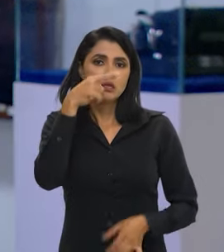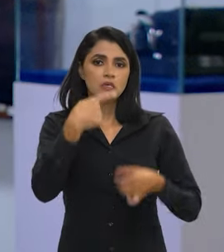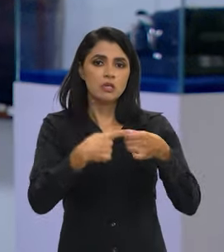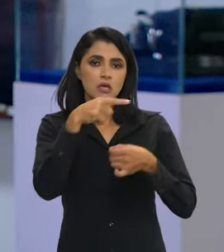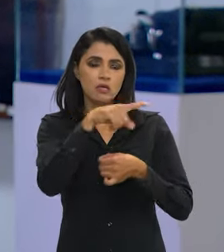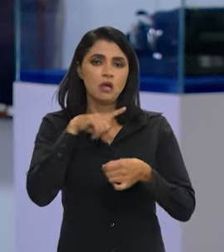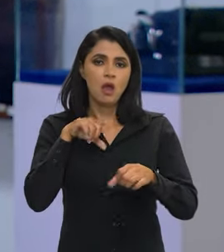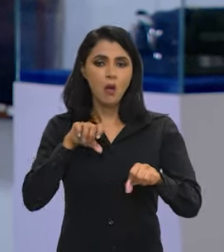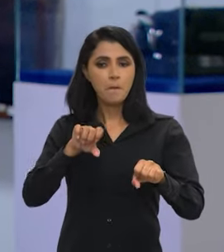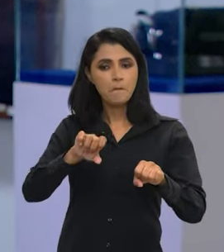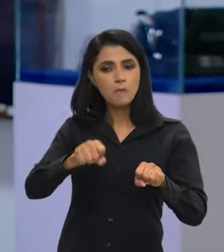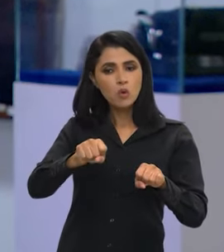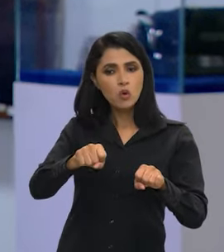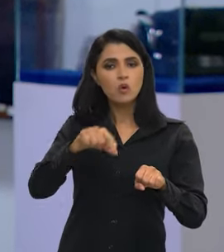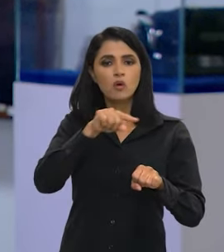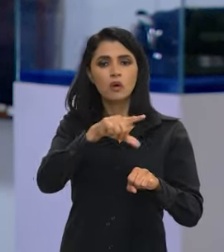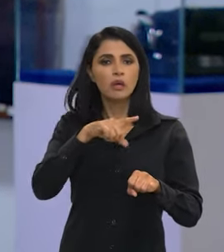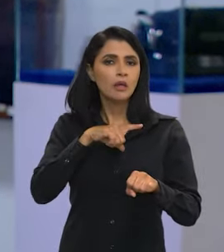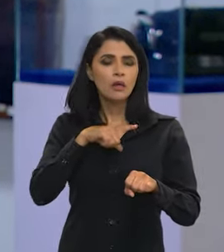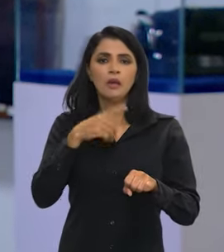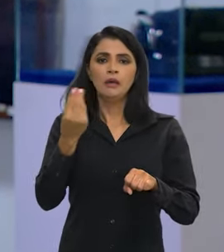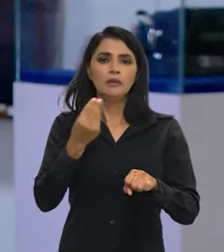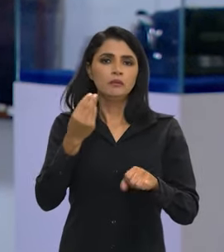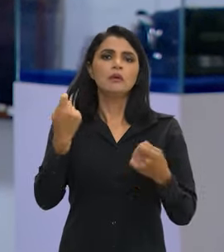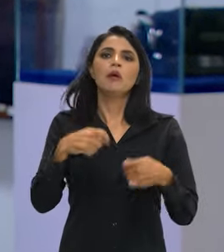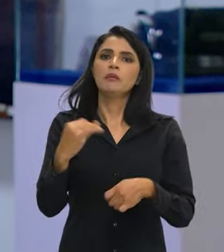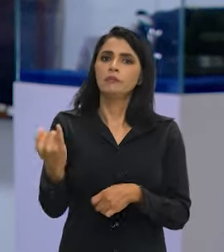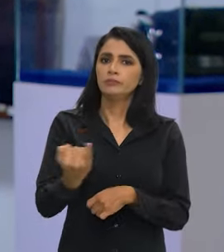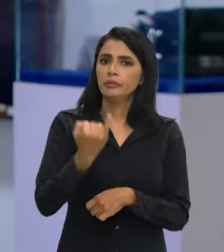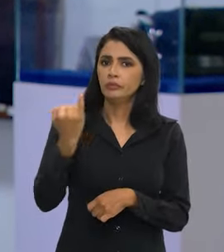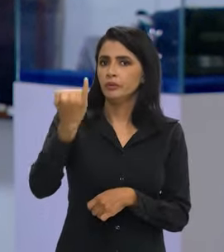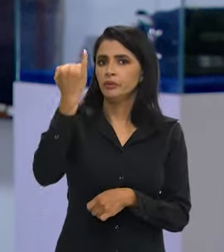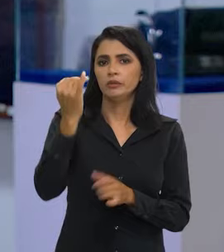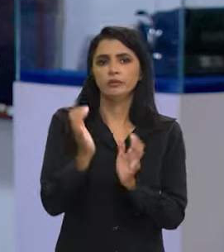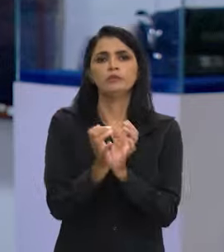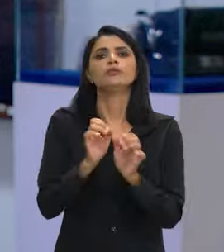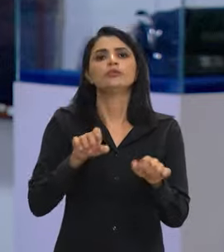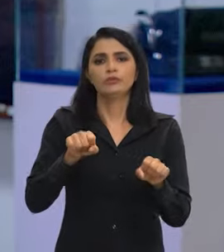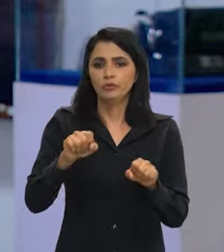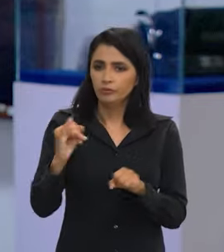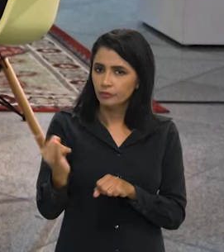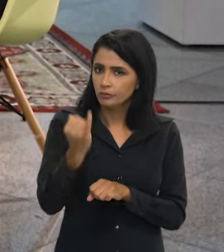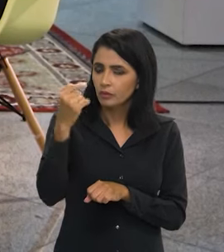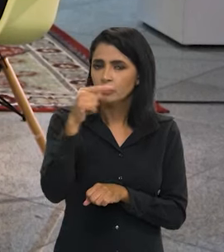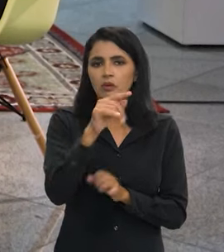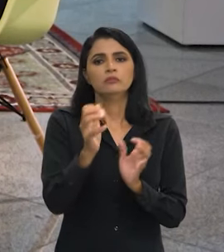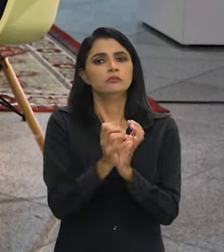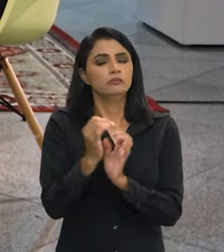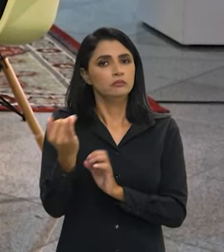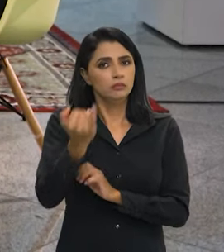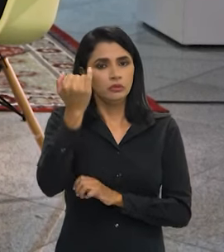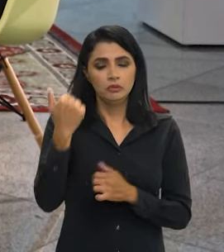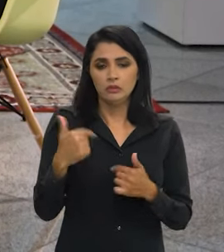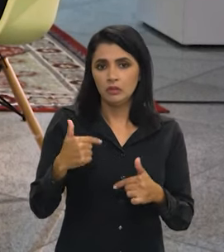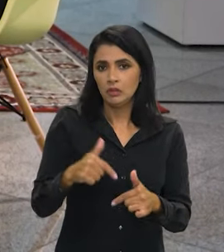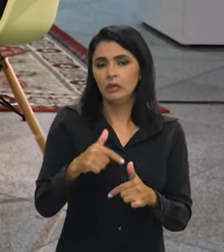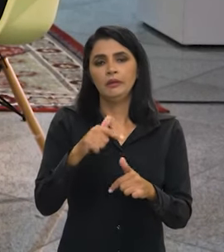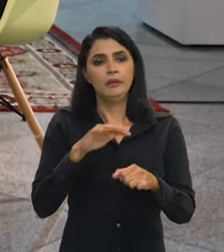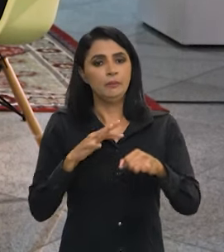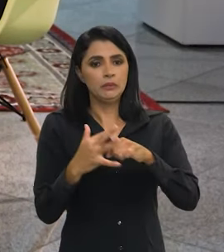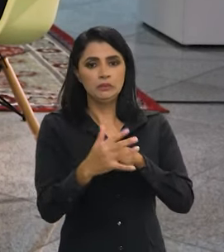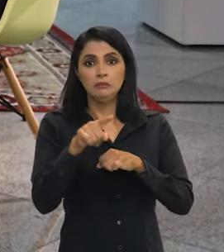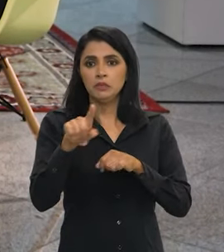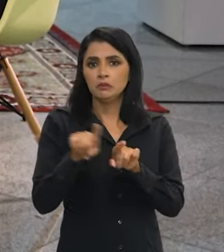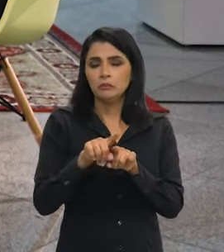que na minha cidade lá, os motoqueiros, os motoboys são indispensáveis, uma categoria importante, uma categoria relevante. todo, né,